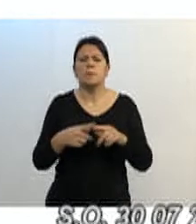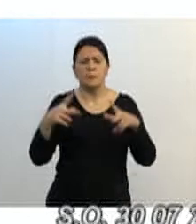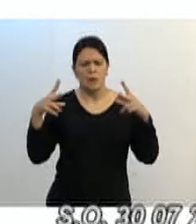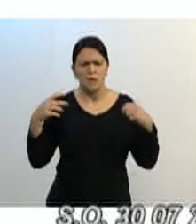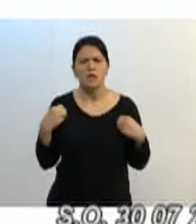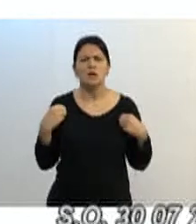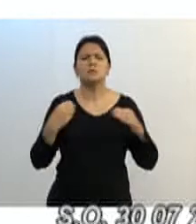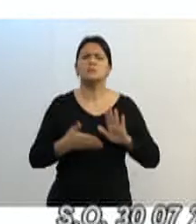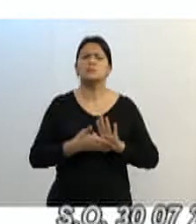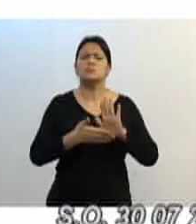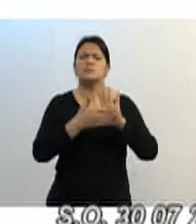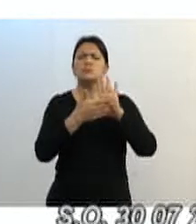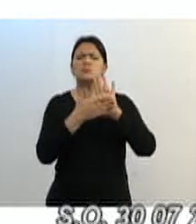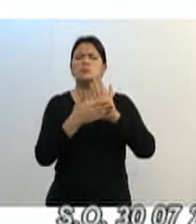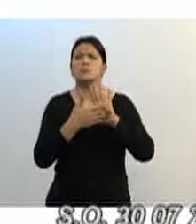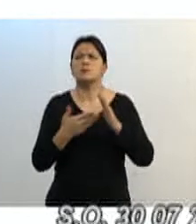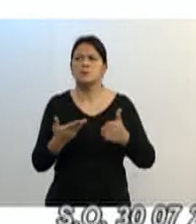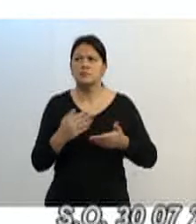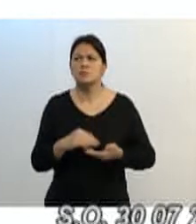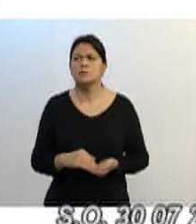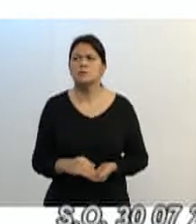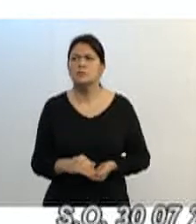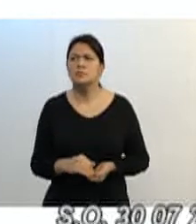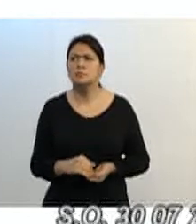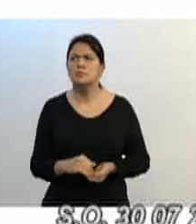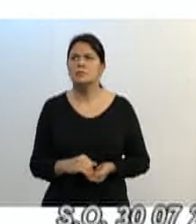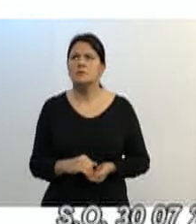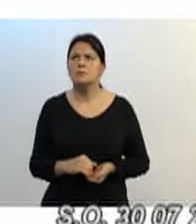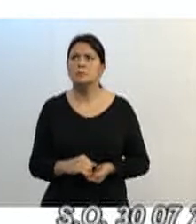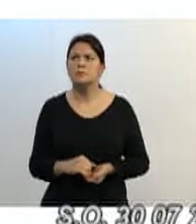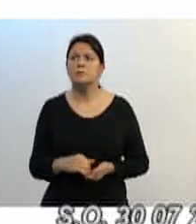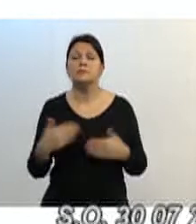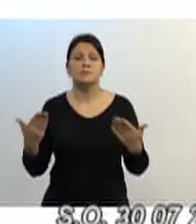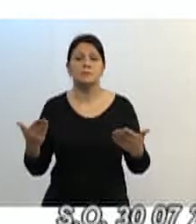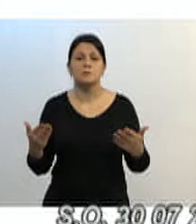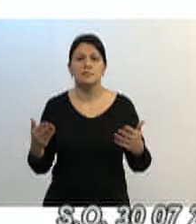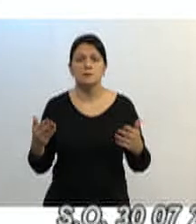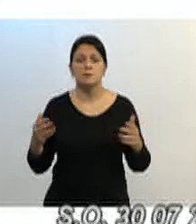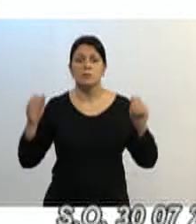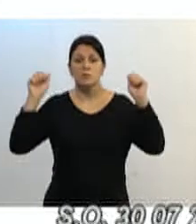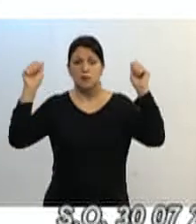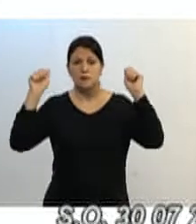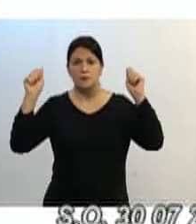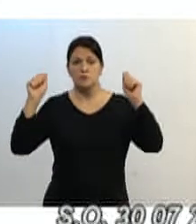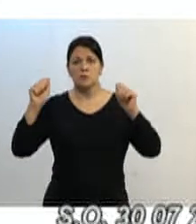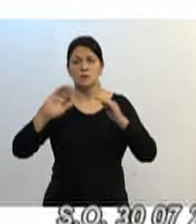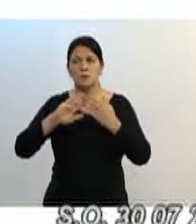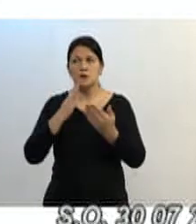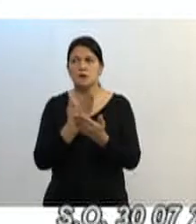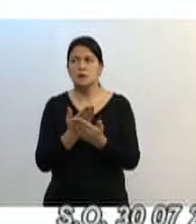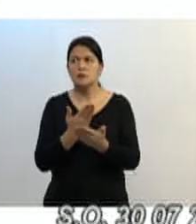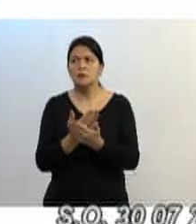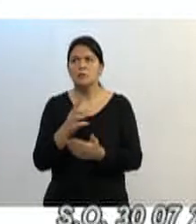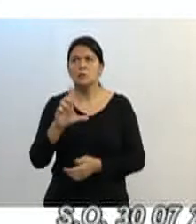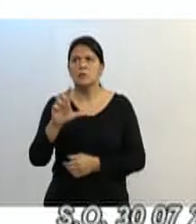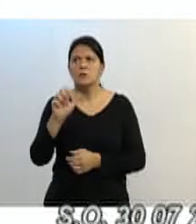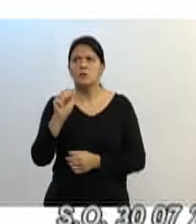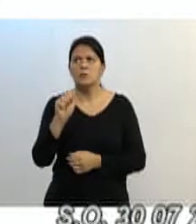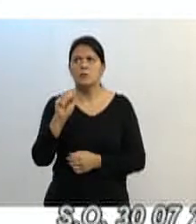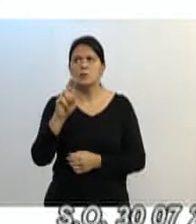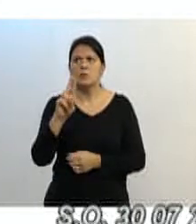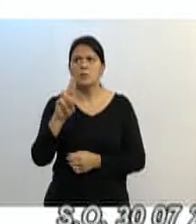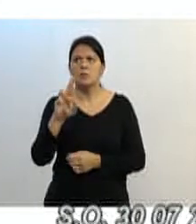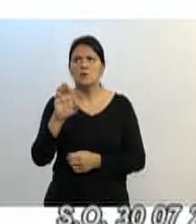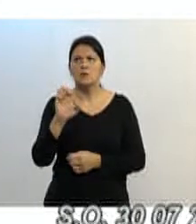foto ali, por gentileza? Aí, deixa a parada ali. Manifestação, a escola Loures Ita Bomão. Essa manifestação foi feita no ano